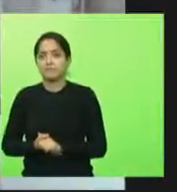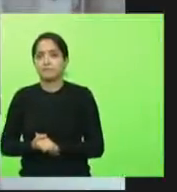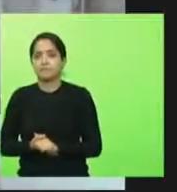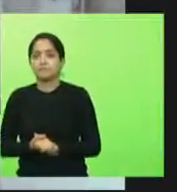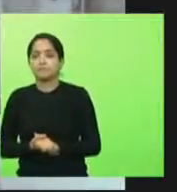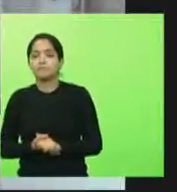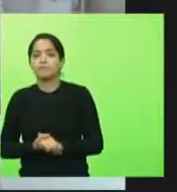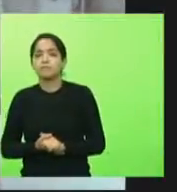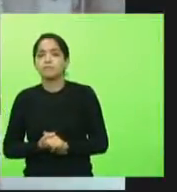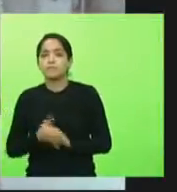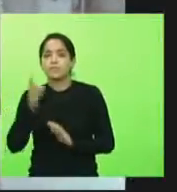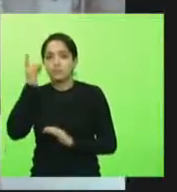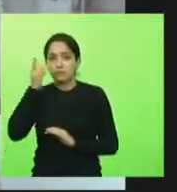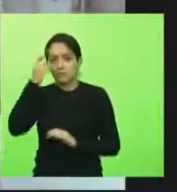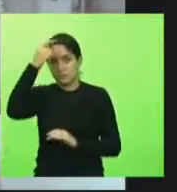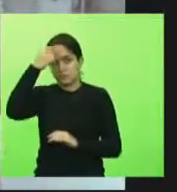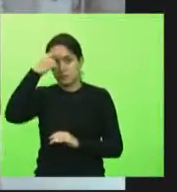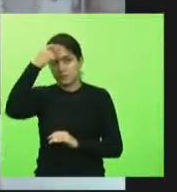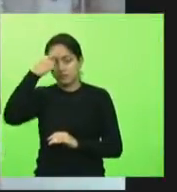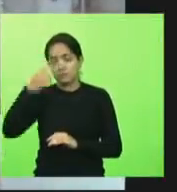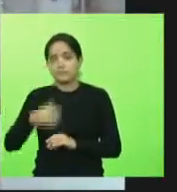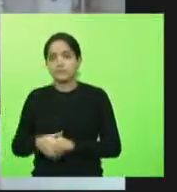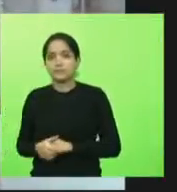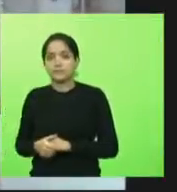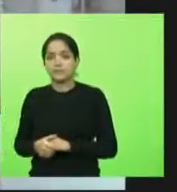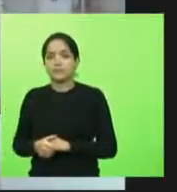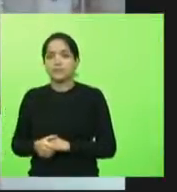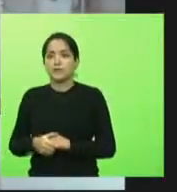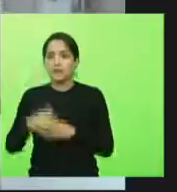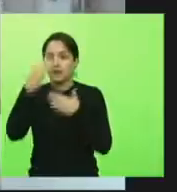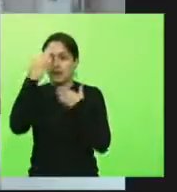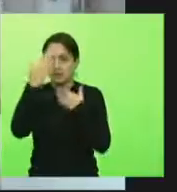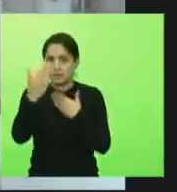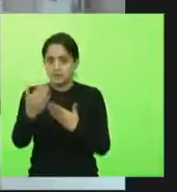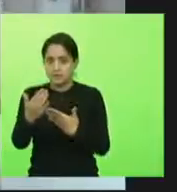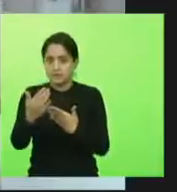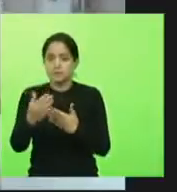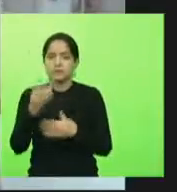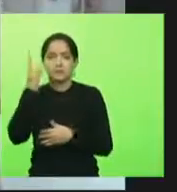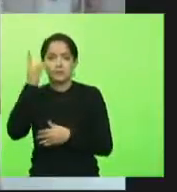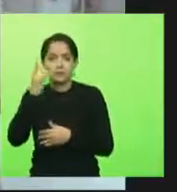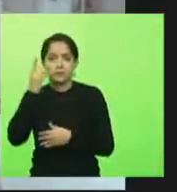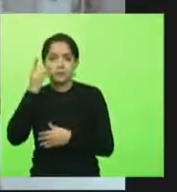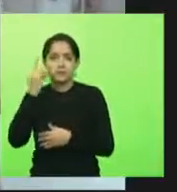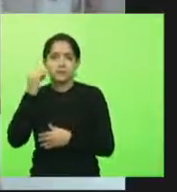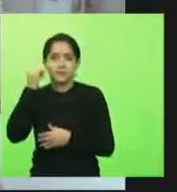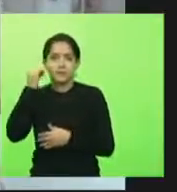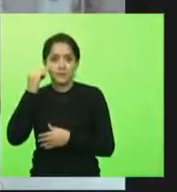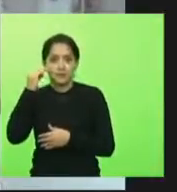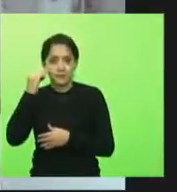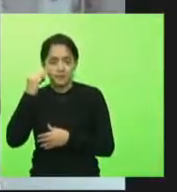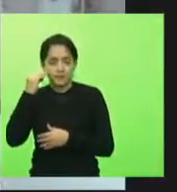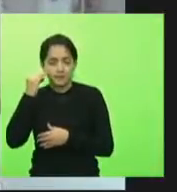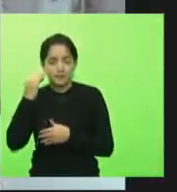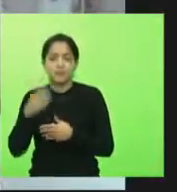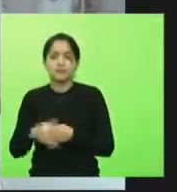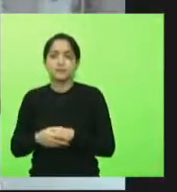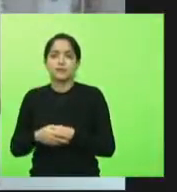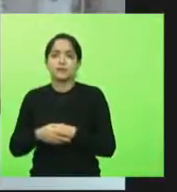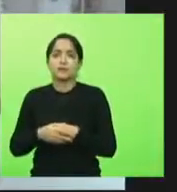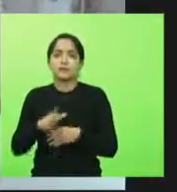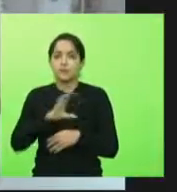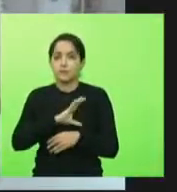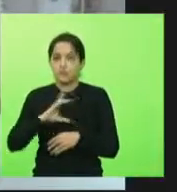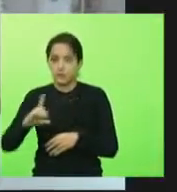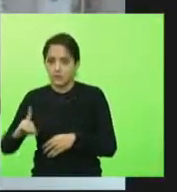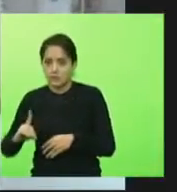Deputado Maurício, Vácilense, para concluir. Só para concluir, agradecer a deputada Marlena, que foi nossa coordenadora, uma guerreira